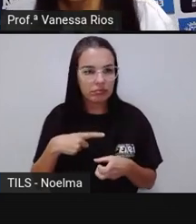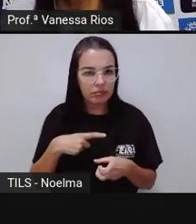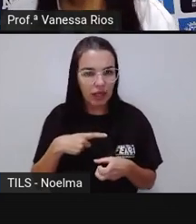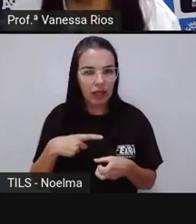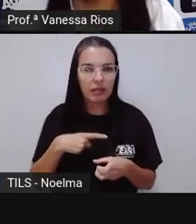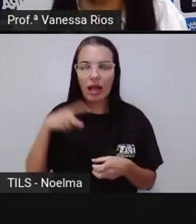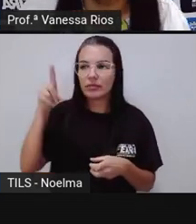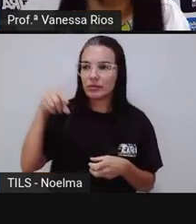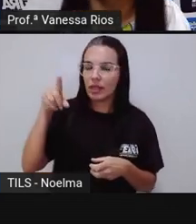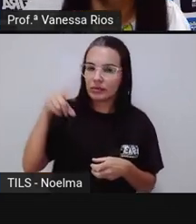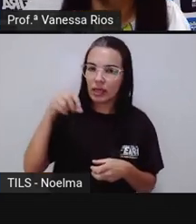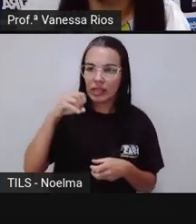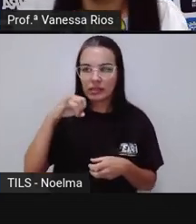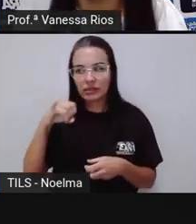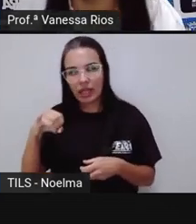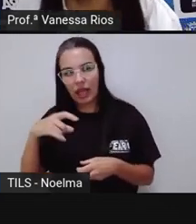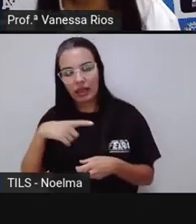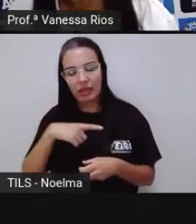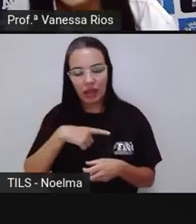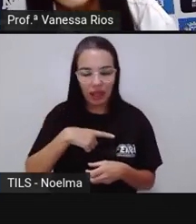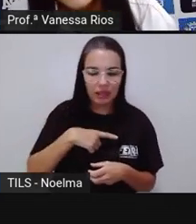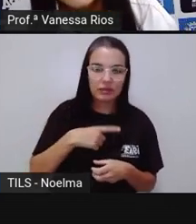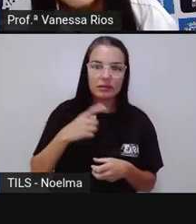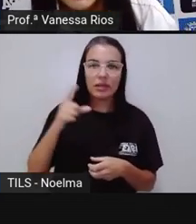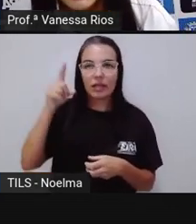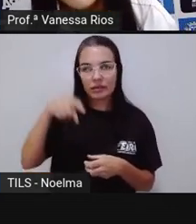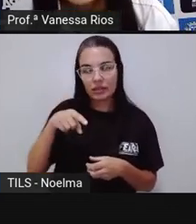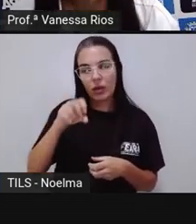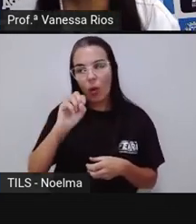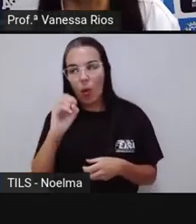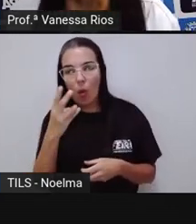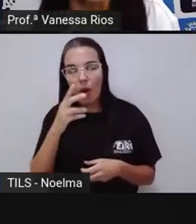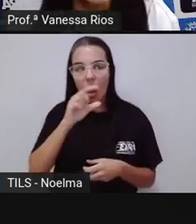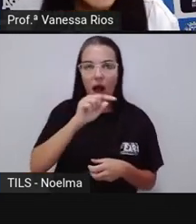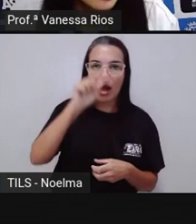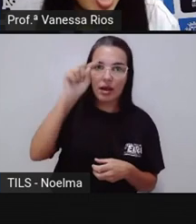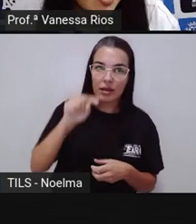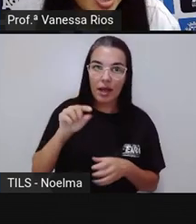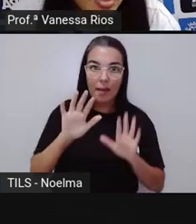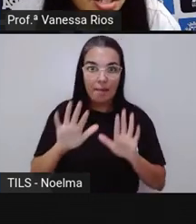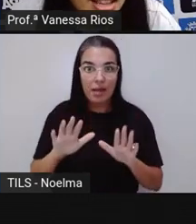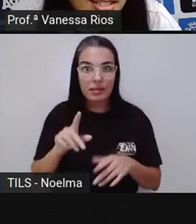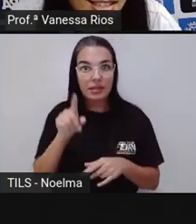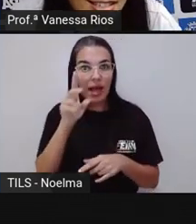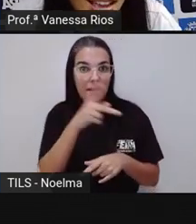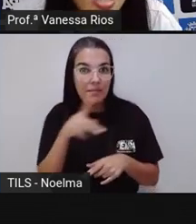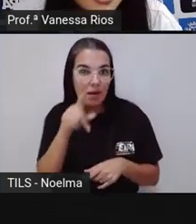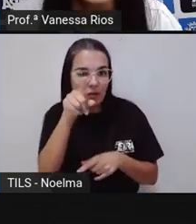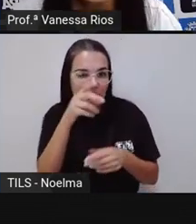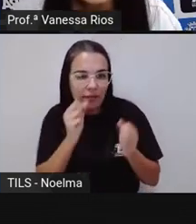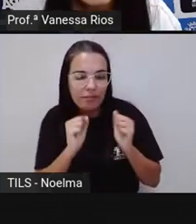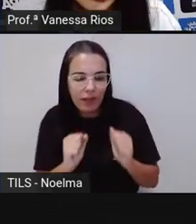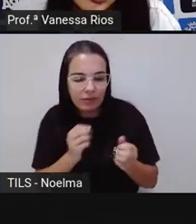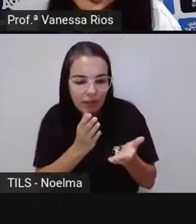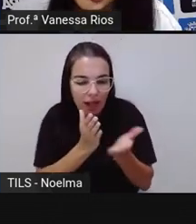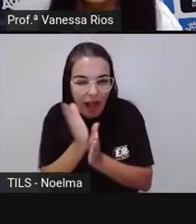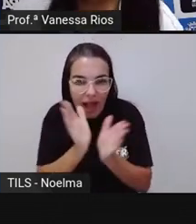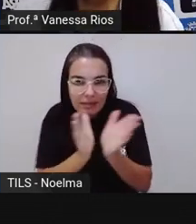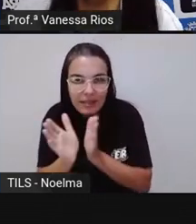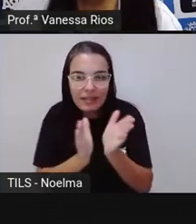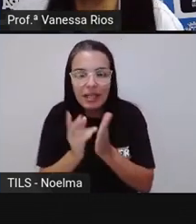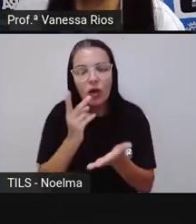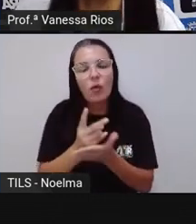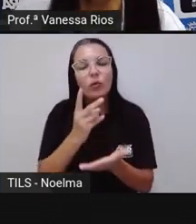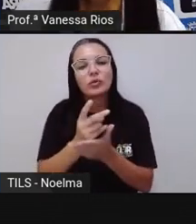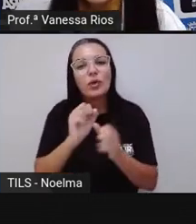acentuação se recebe acento agudo ou circunflexo. Mas a prova vai deixar para que vocês acessem e continuem aí